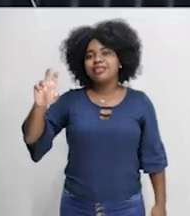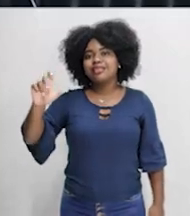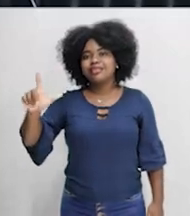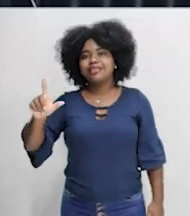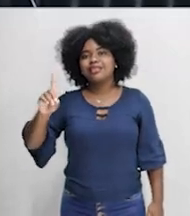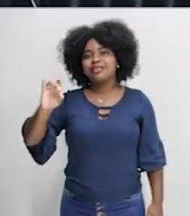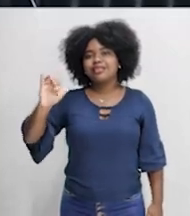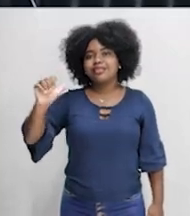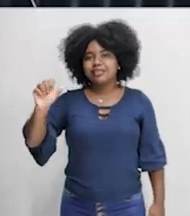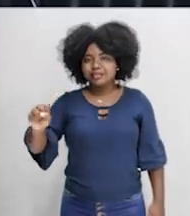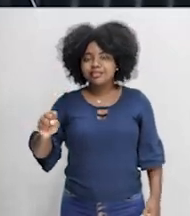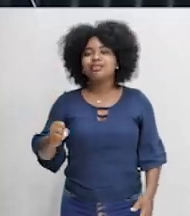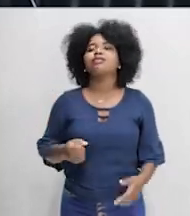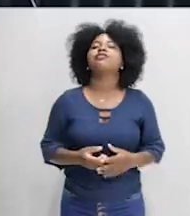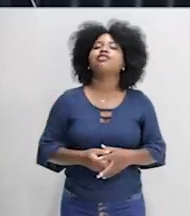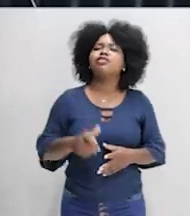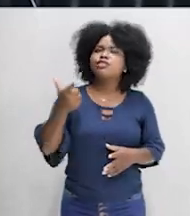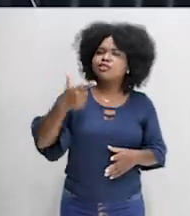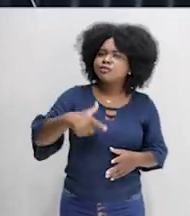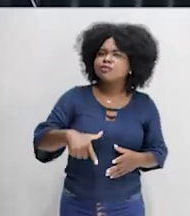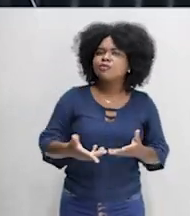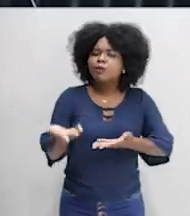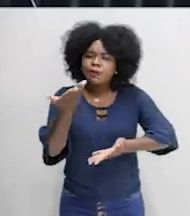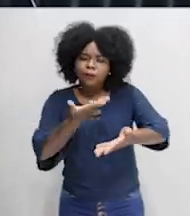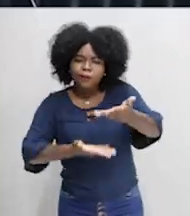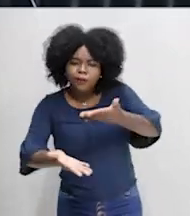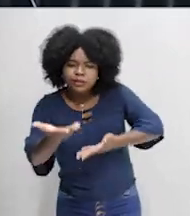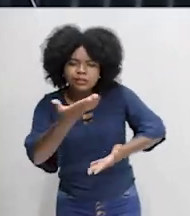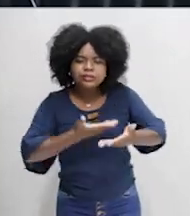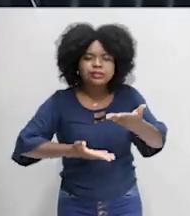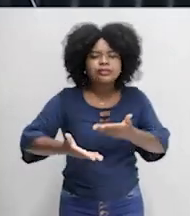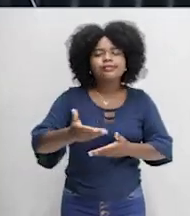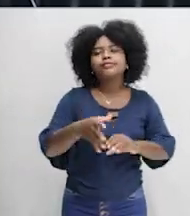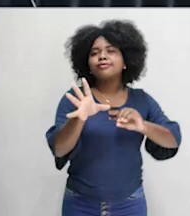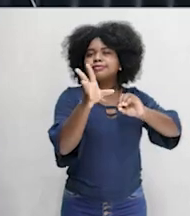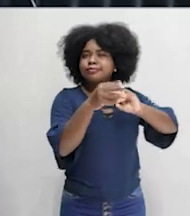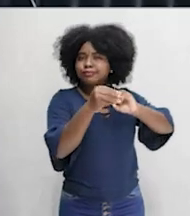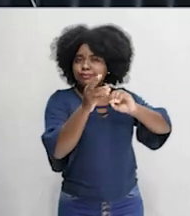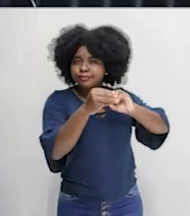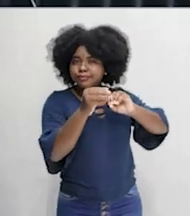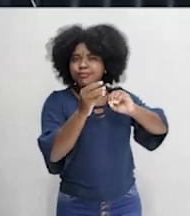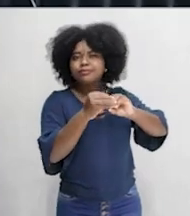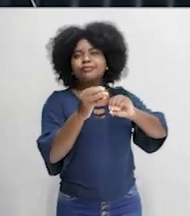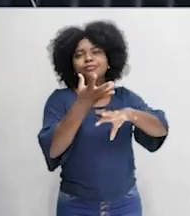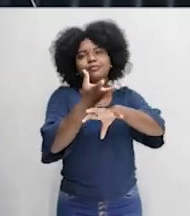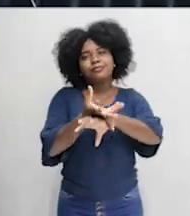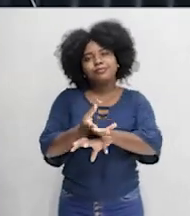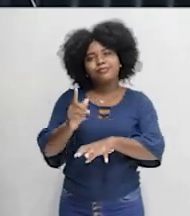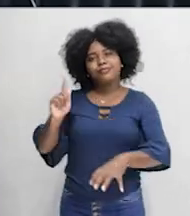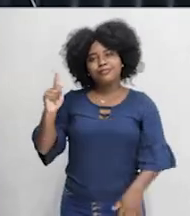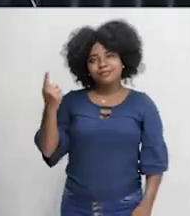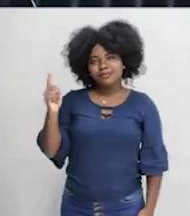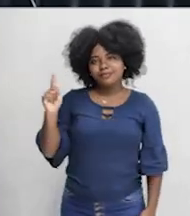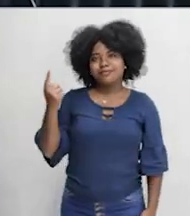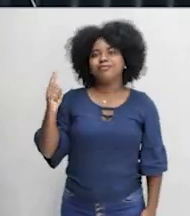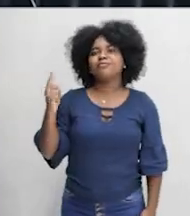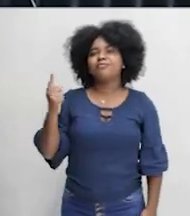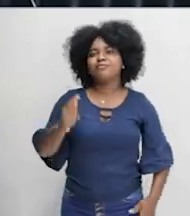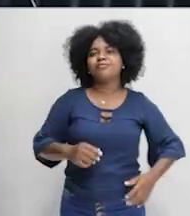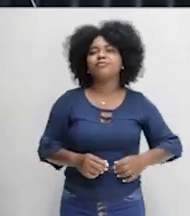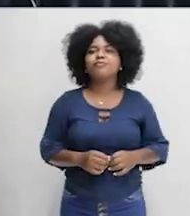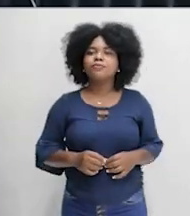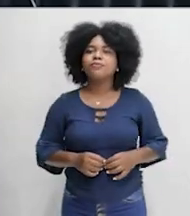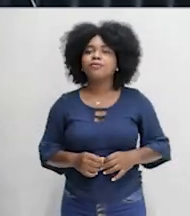compartilhar esse belo conhecimento que é a geografia, uma ciência de vida. Galera,